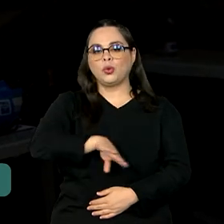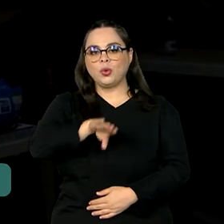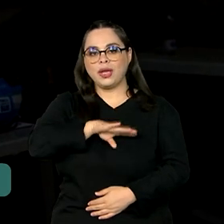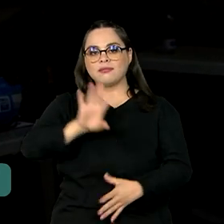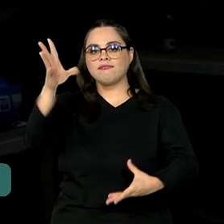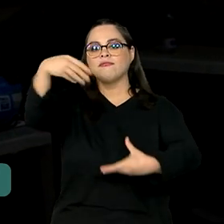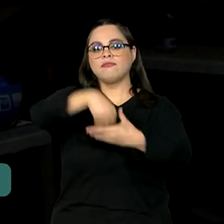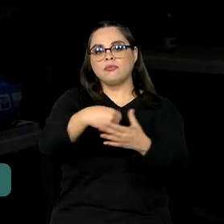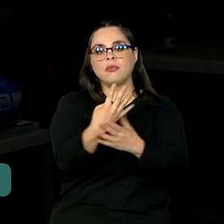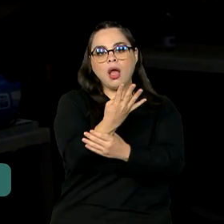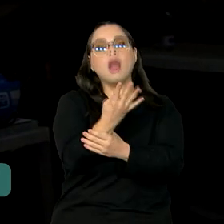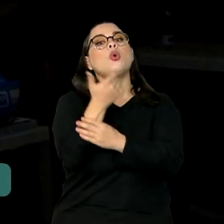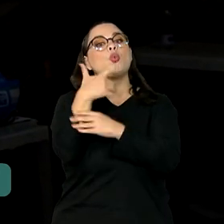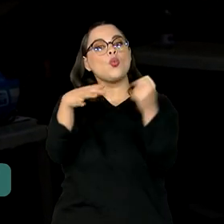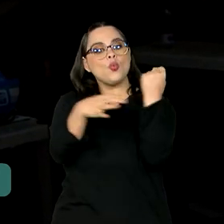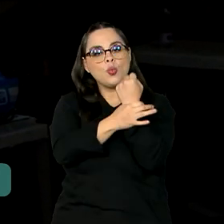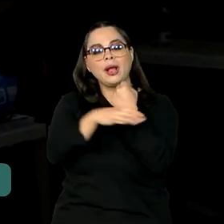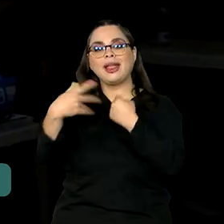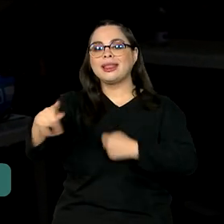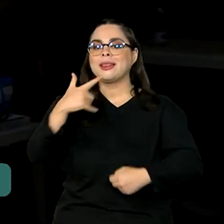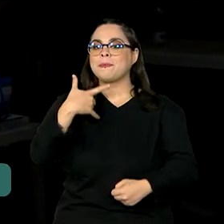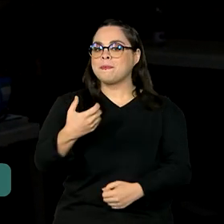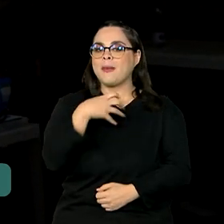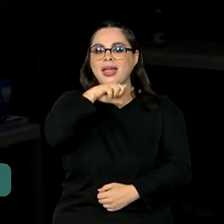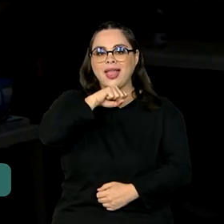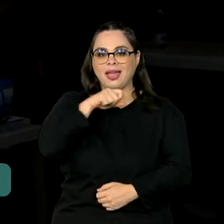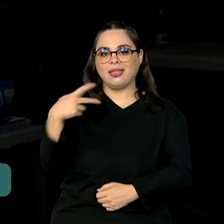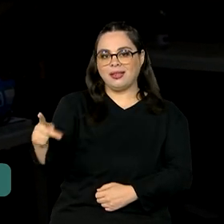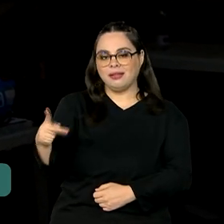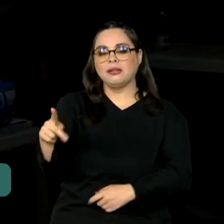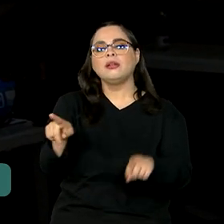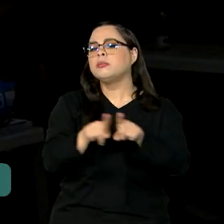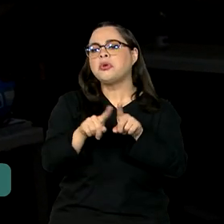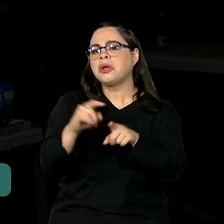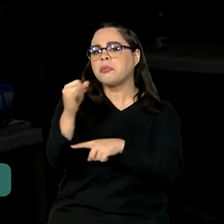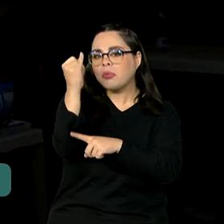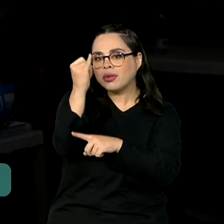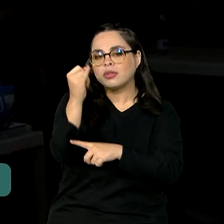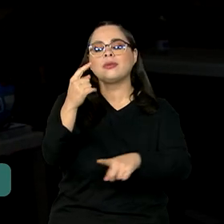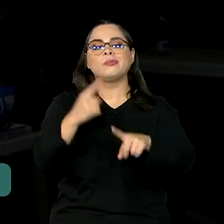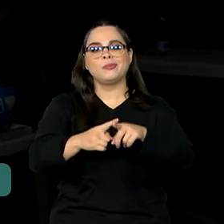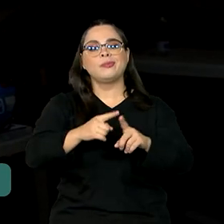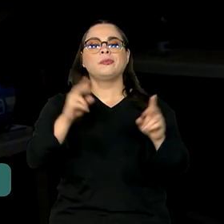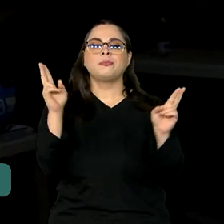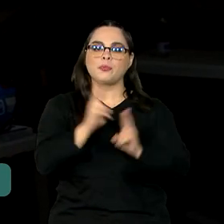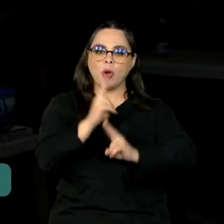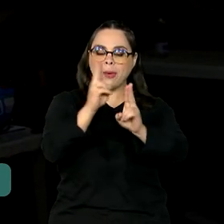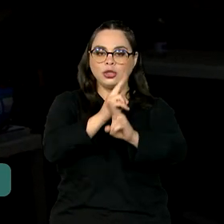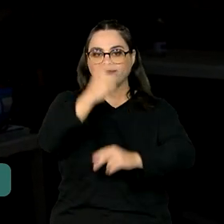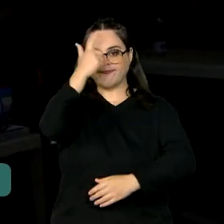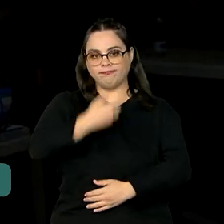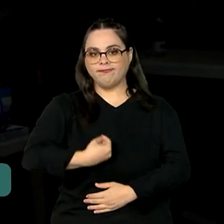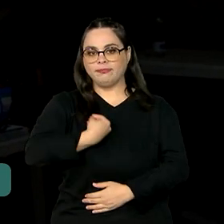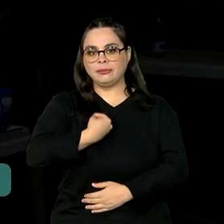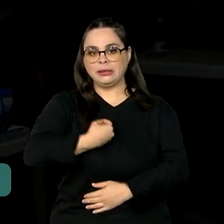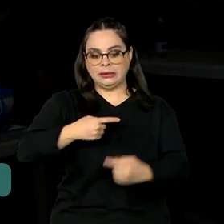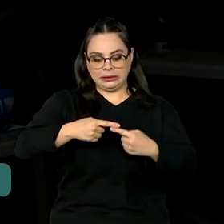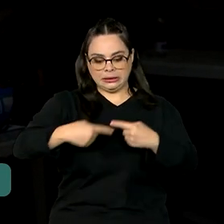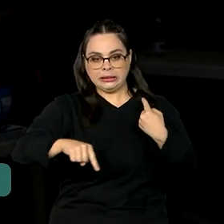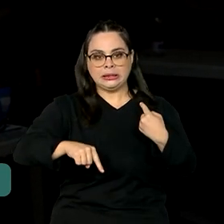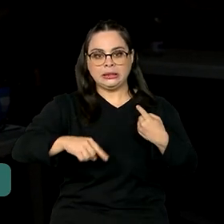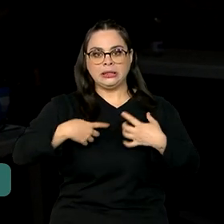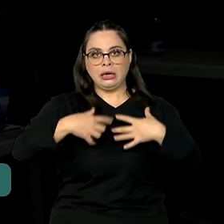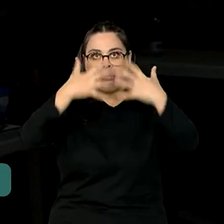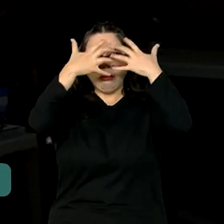garantir que a gente consiga falar a língua materna. E por que a importância da língua materna? Porque uma pessoa em choque, uma